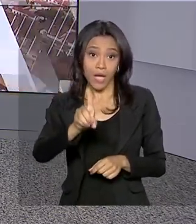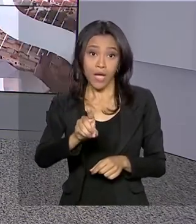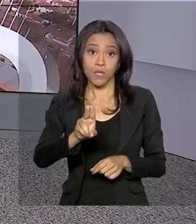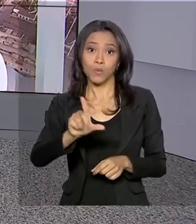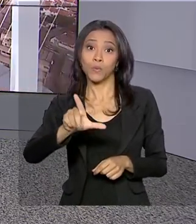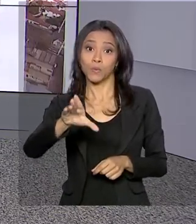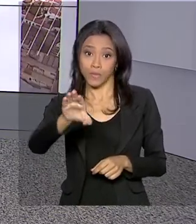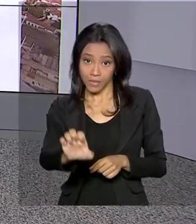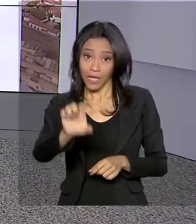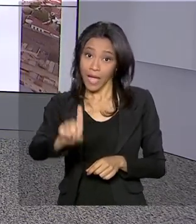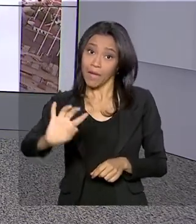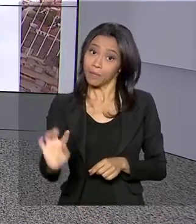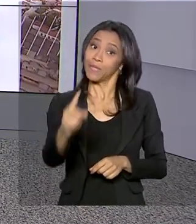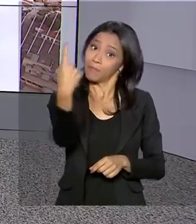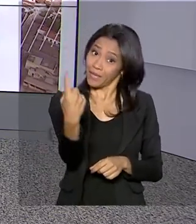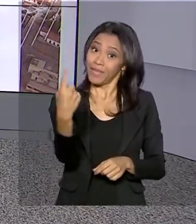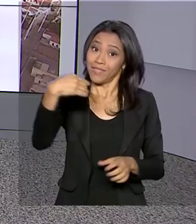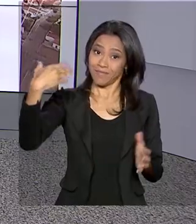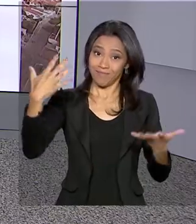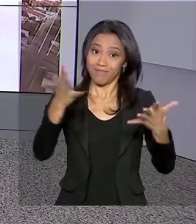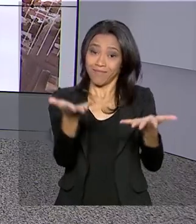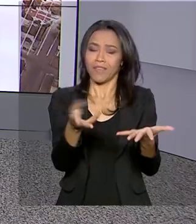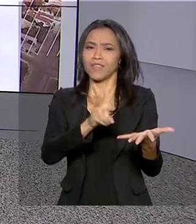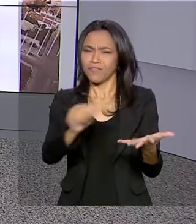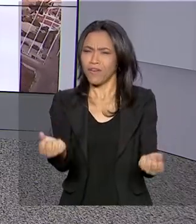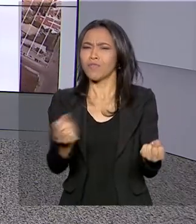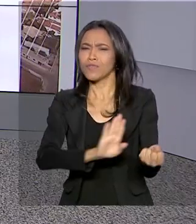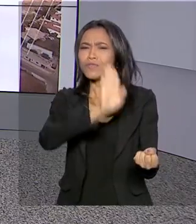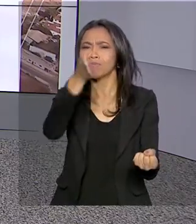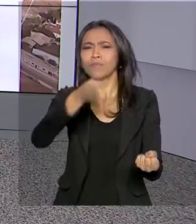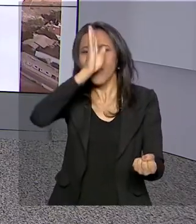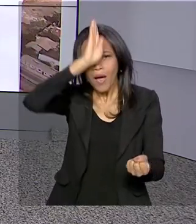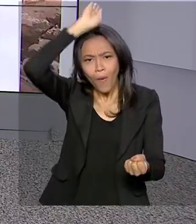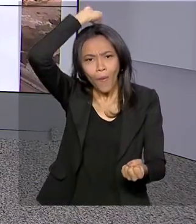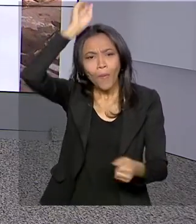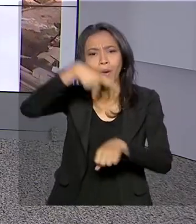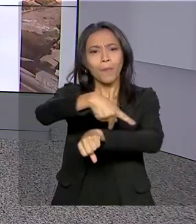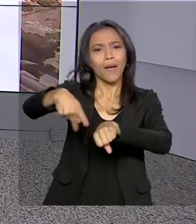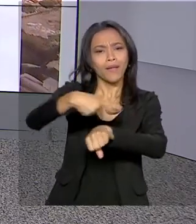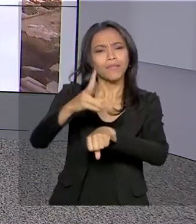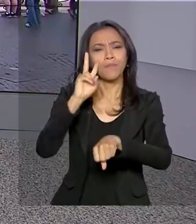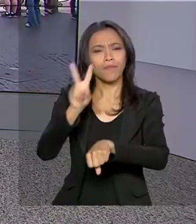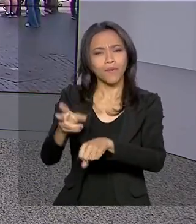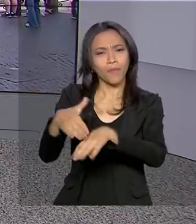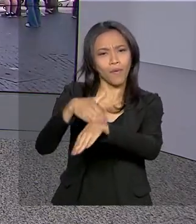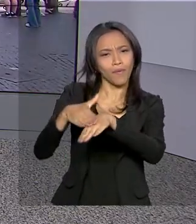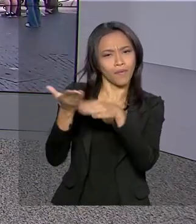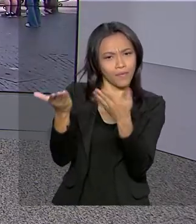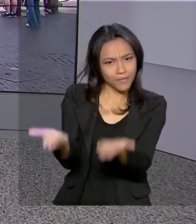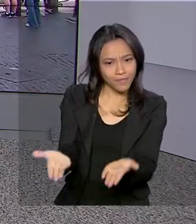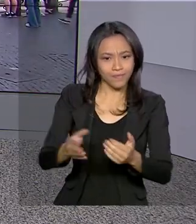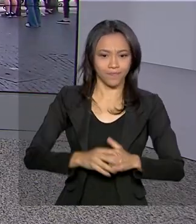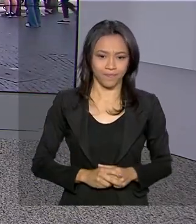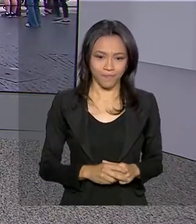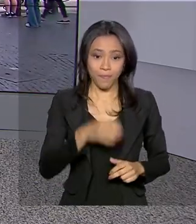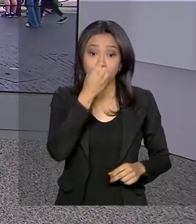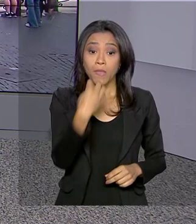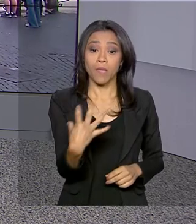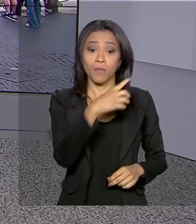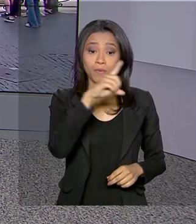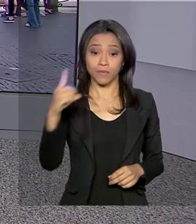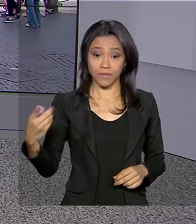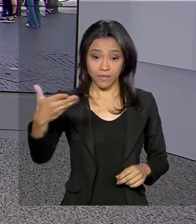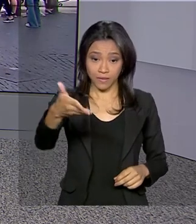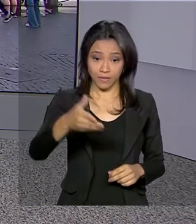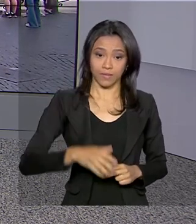será presidida pelo Papa Francisco. É para Roma que nós vamos agora conversar ao vivo com o repórter Pablo Mundin. Pablo, bom dia para você.